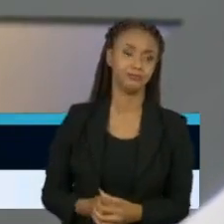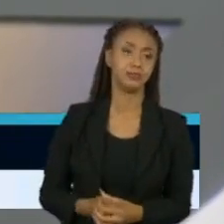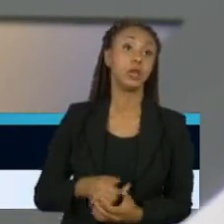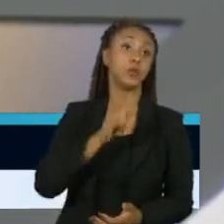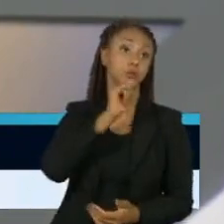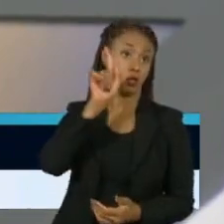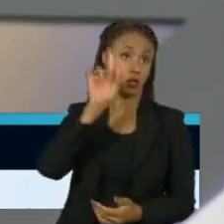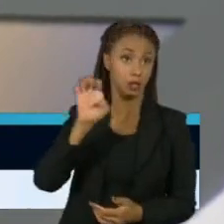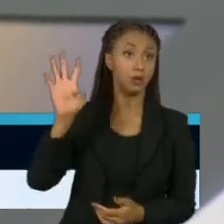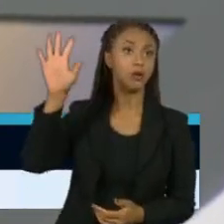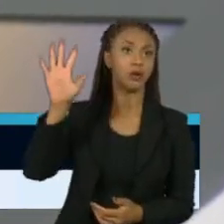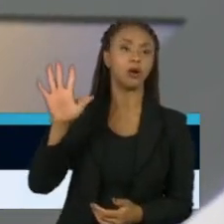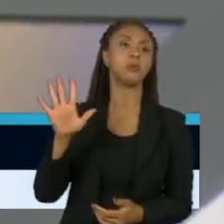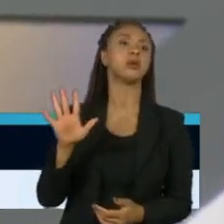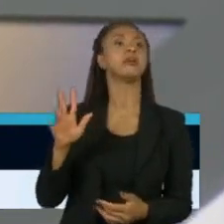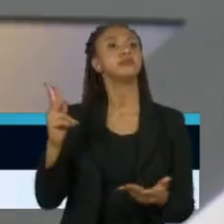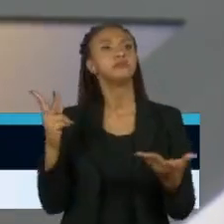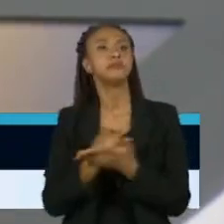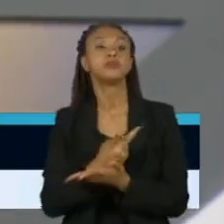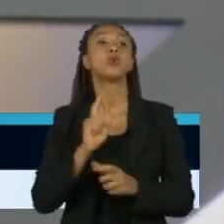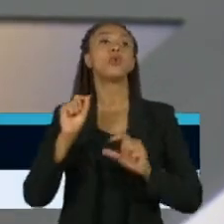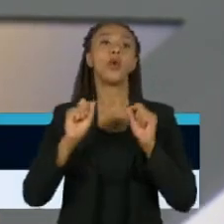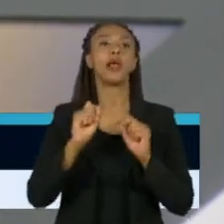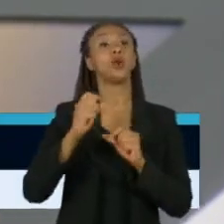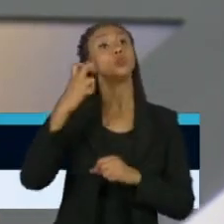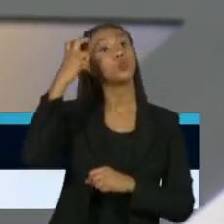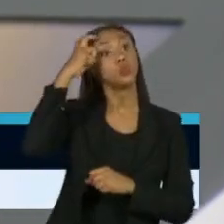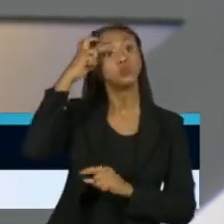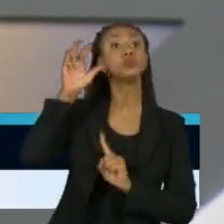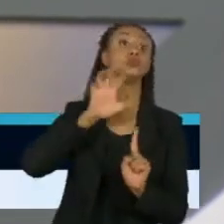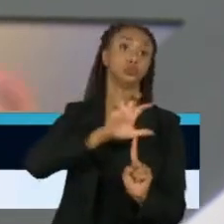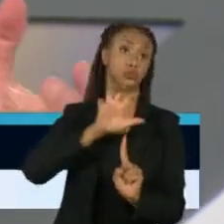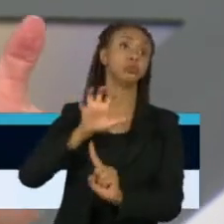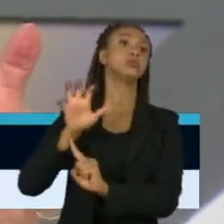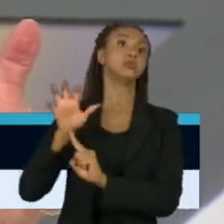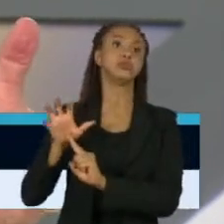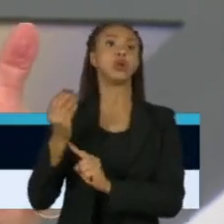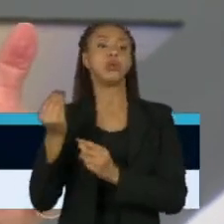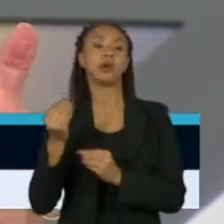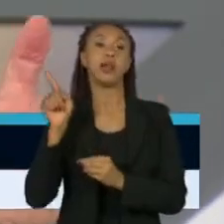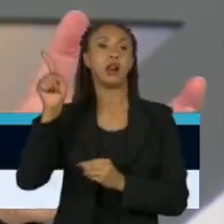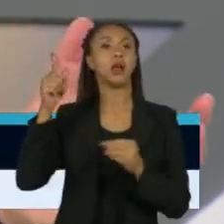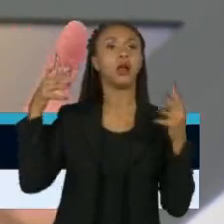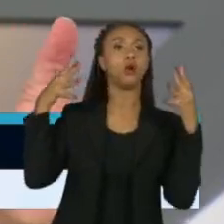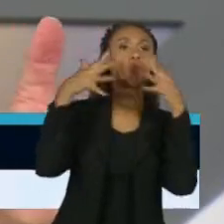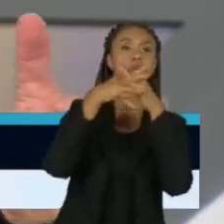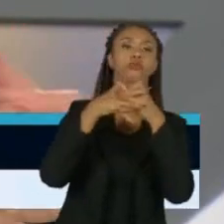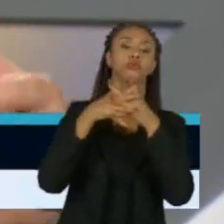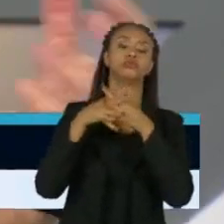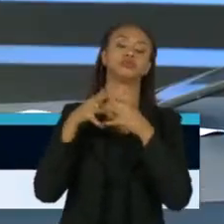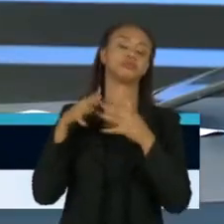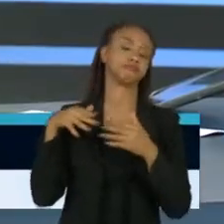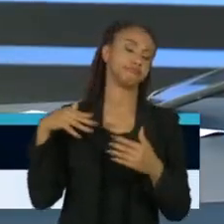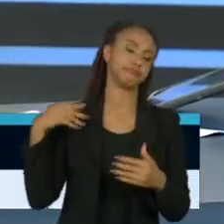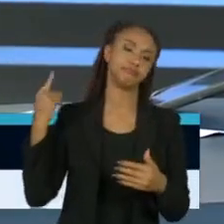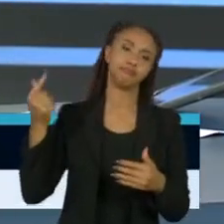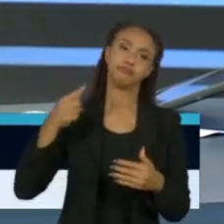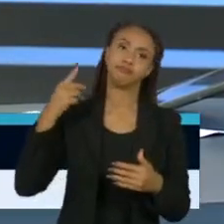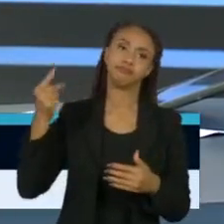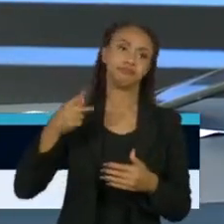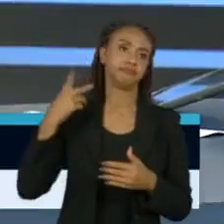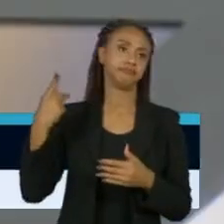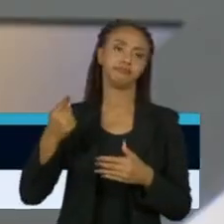caso da Europa, é porque existem questões culturais onde se confunde muito, que é uma dúvida que é histórica nas